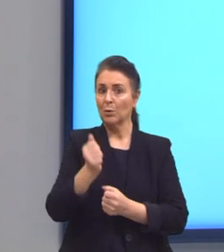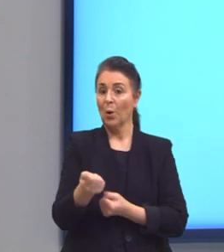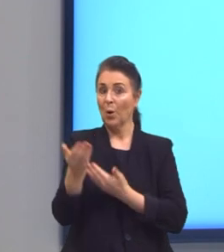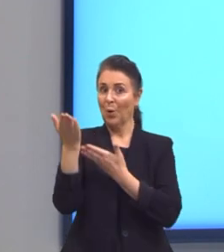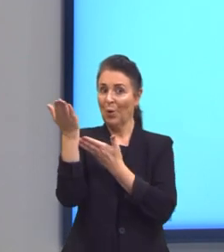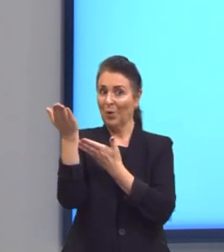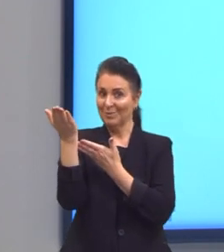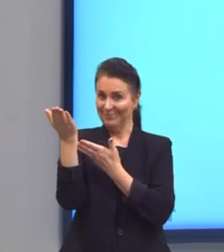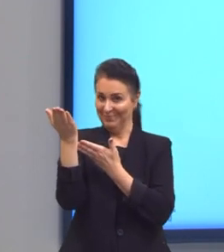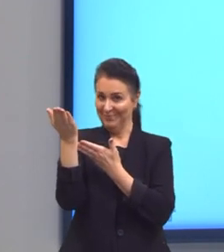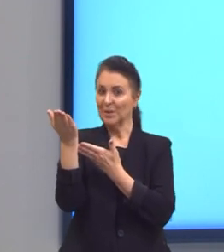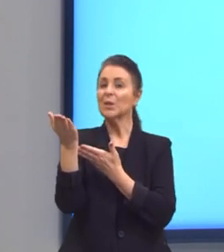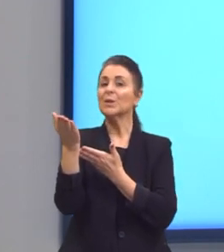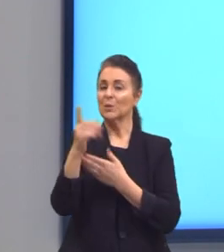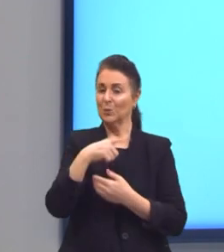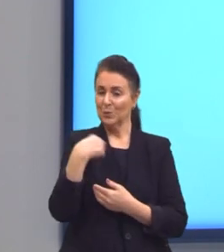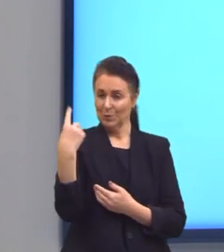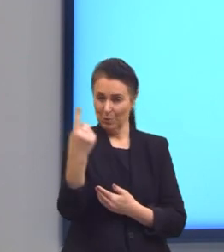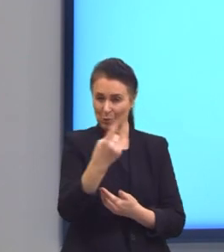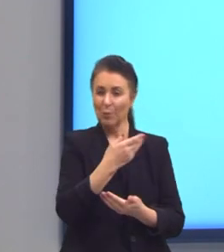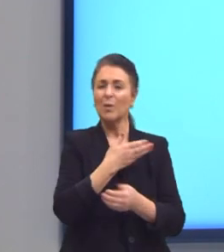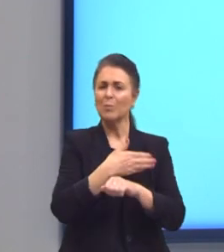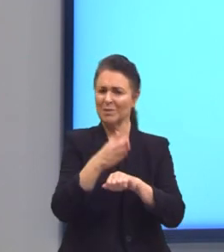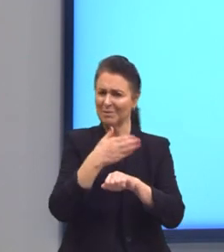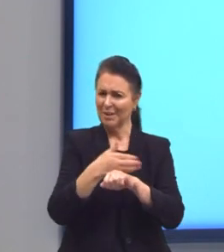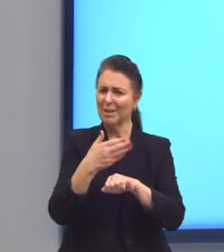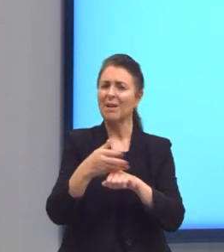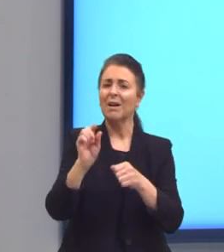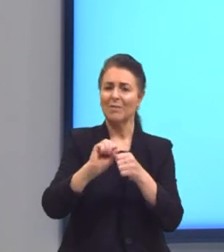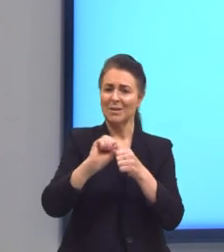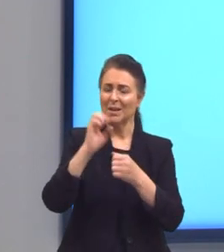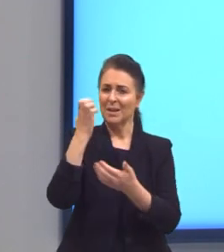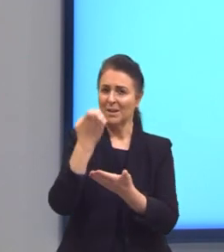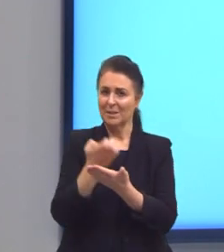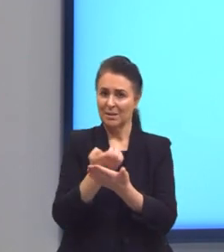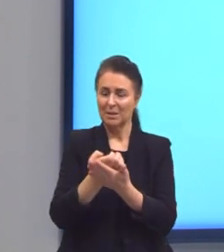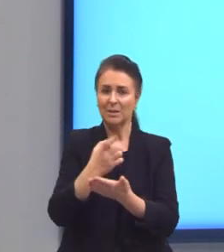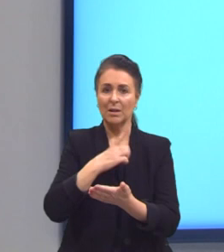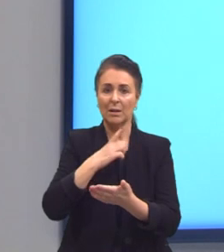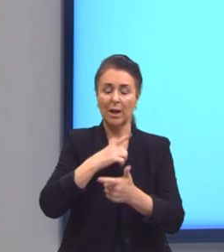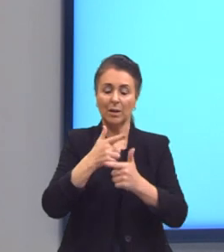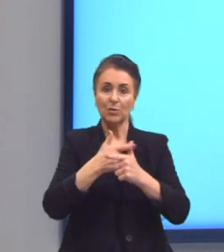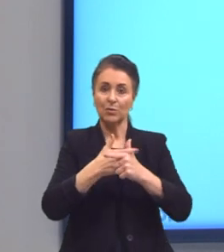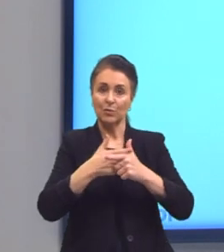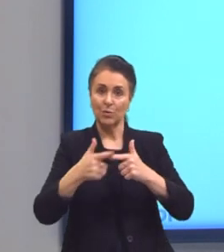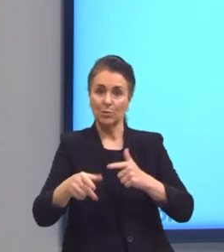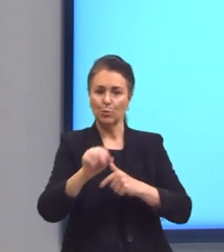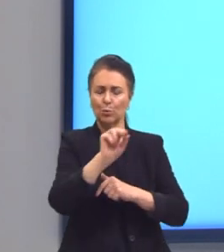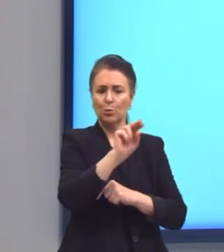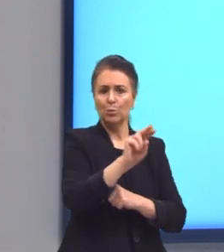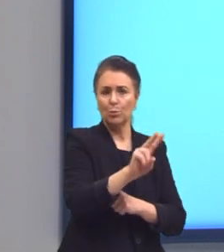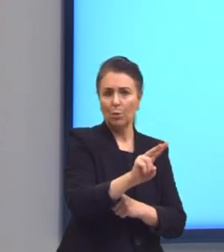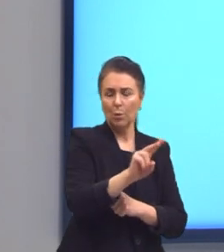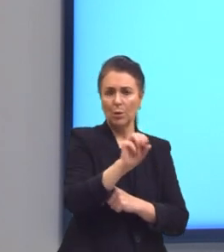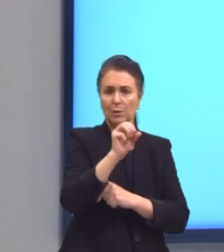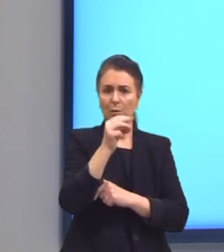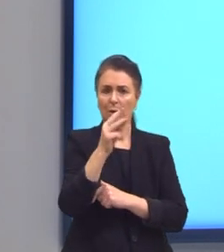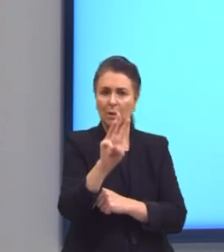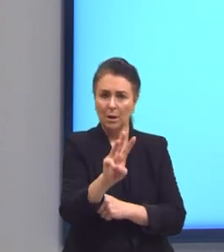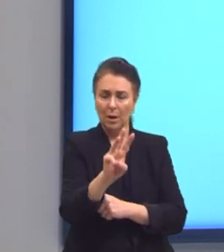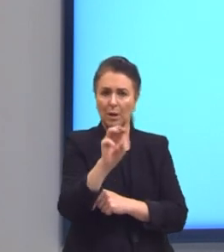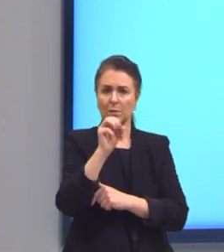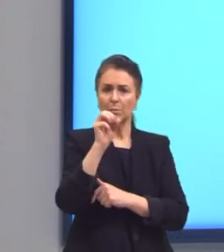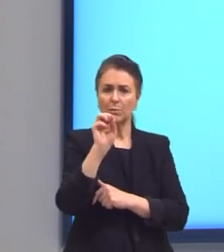mas nós vamos treinar isso melhor nas próximas aulas, tá? Tem ali, então, a divisibilidade por 2, por 3,